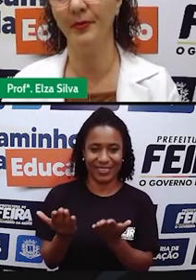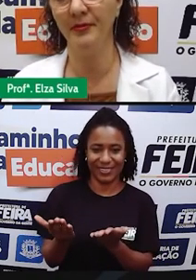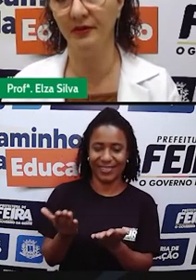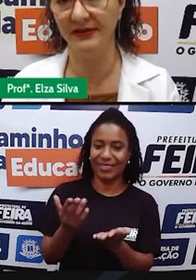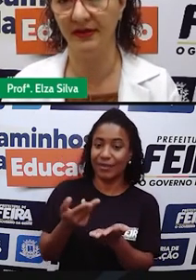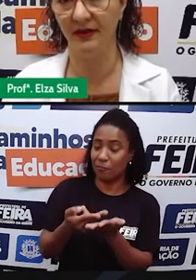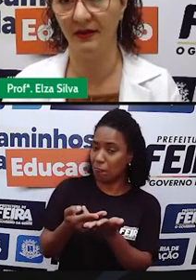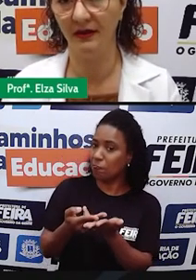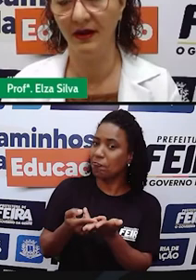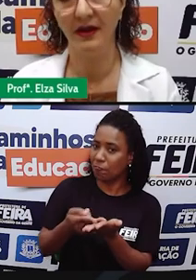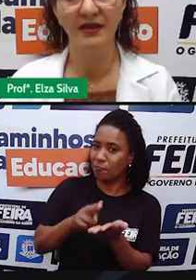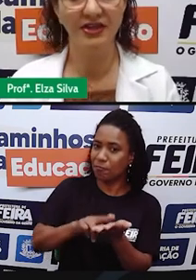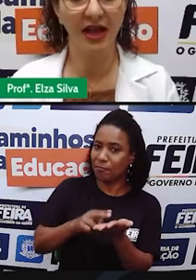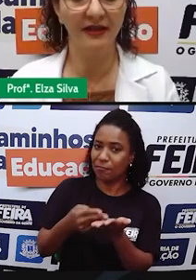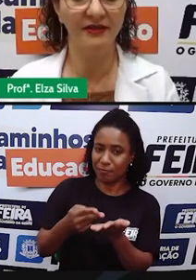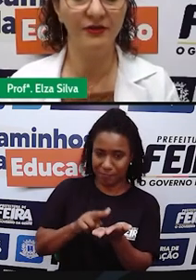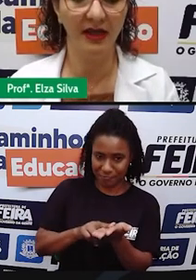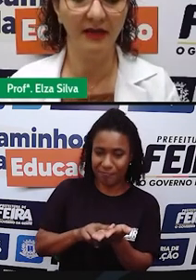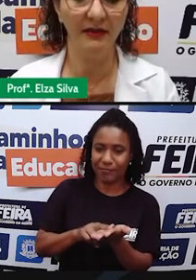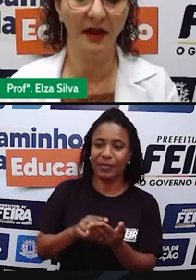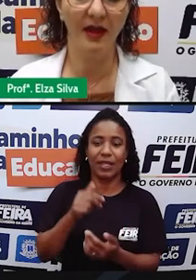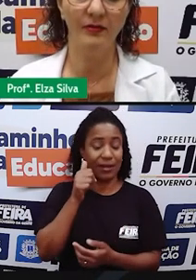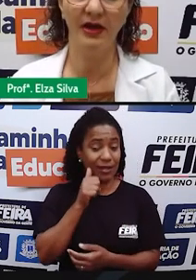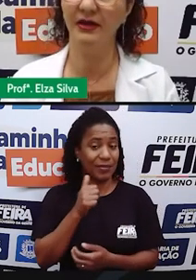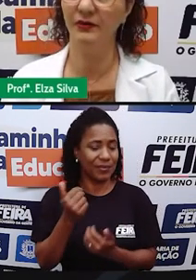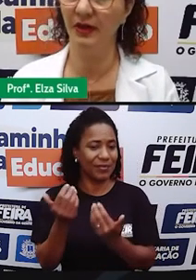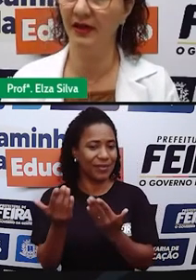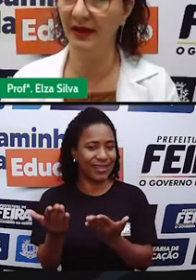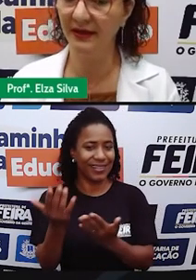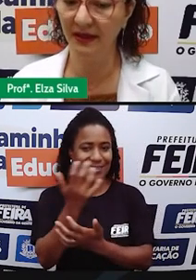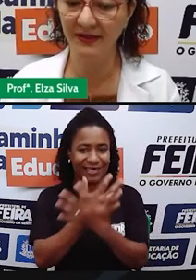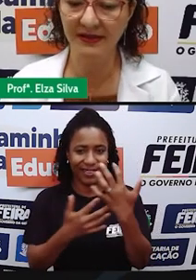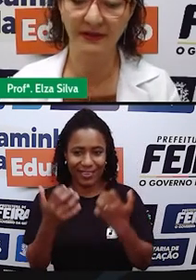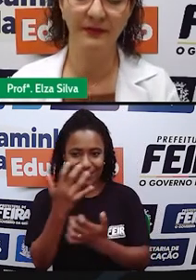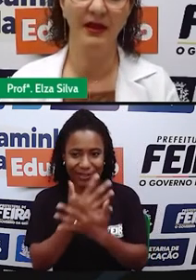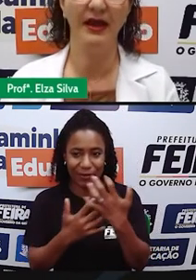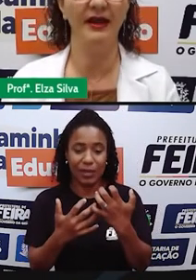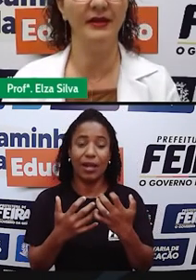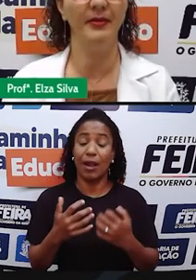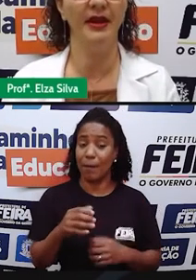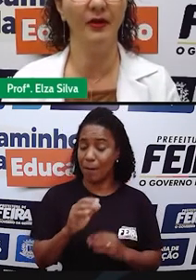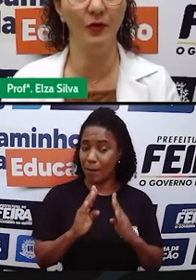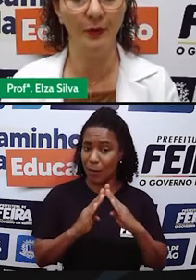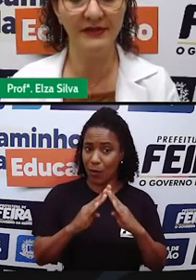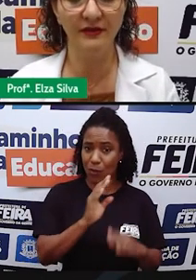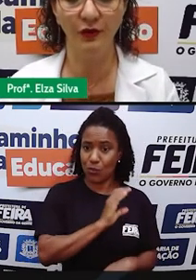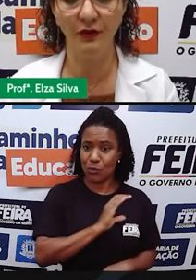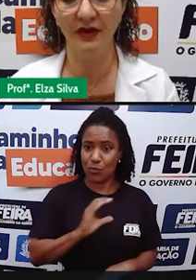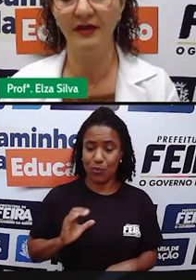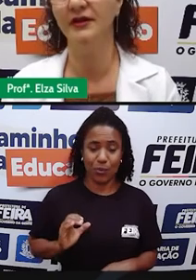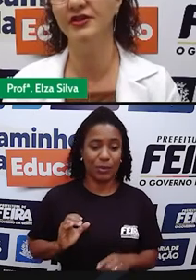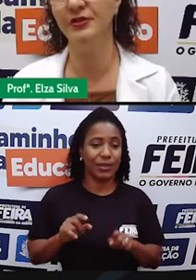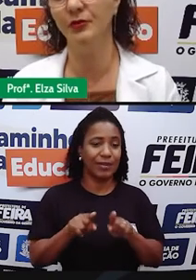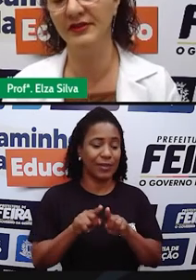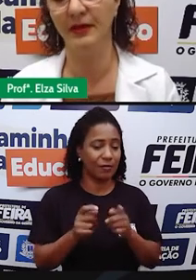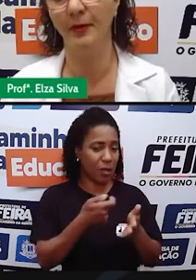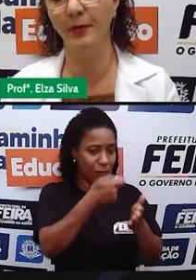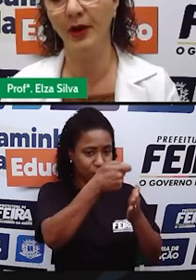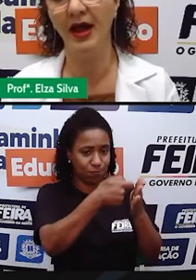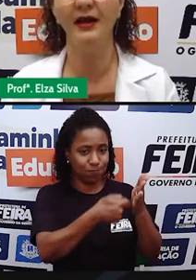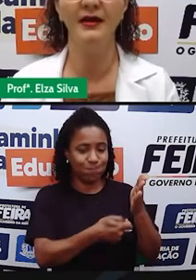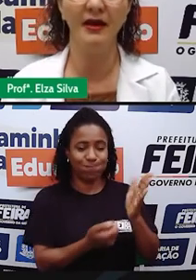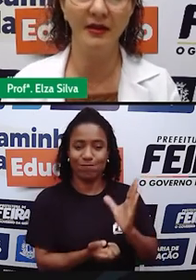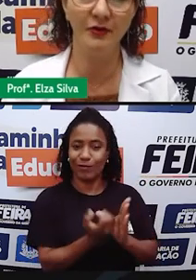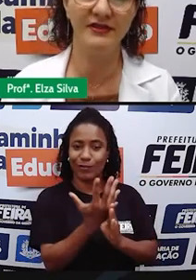and pop music. China Twain é uma cantora canadense. Ela também é compositora de música